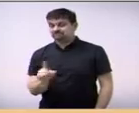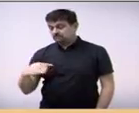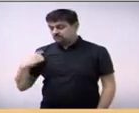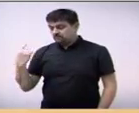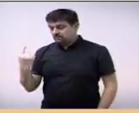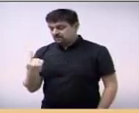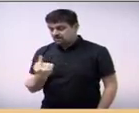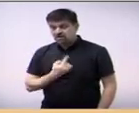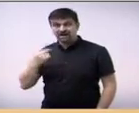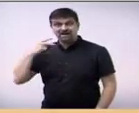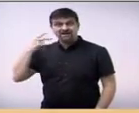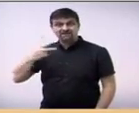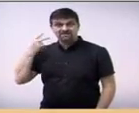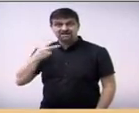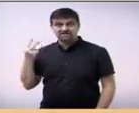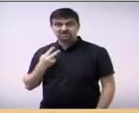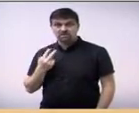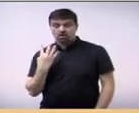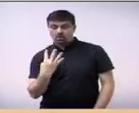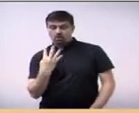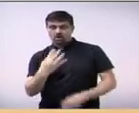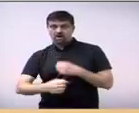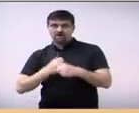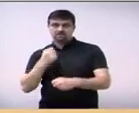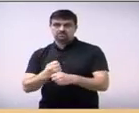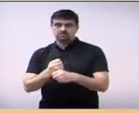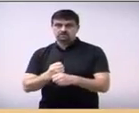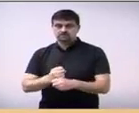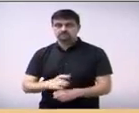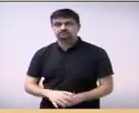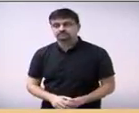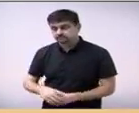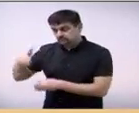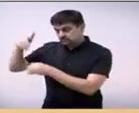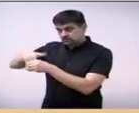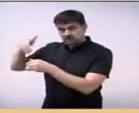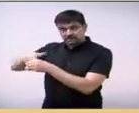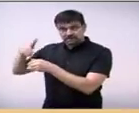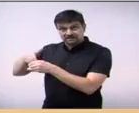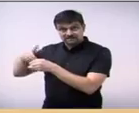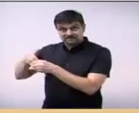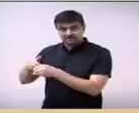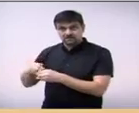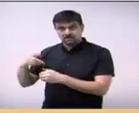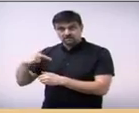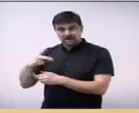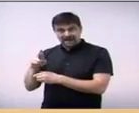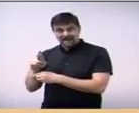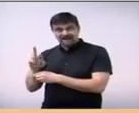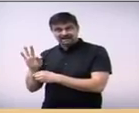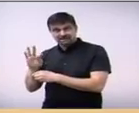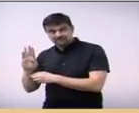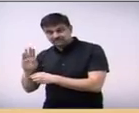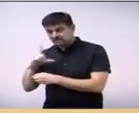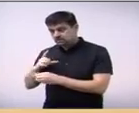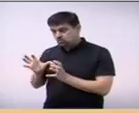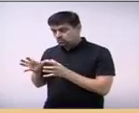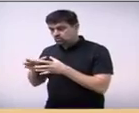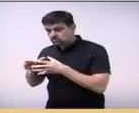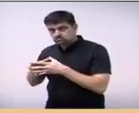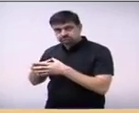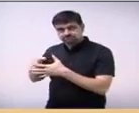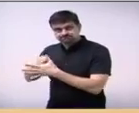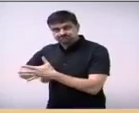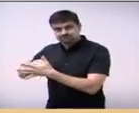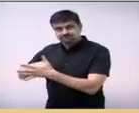Na eleição passada, por exemplo, vindo pelo partido PRTB, o partido todo se mobilizava para